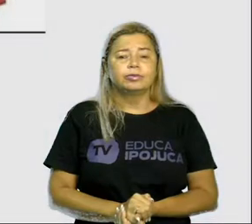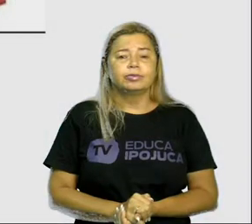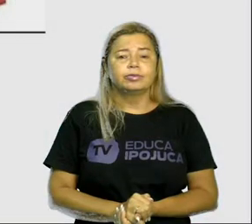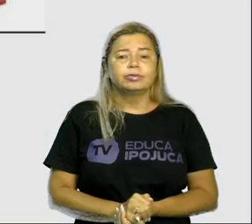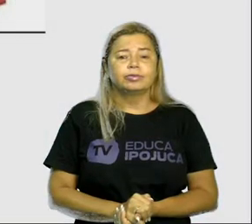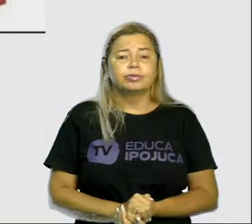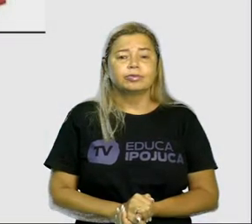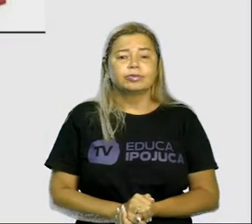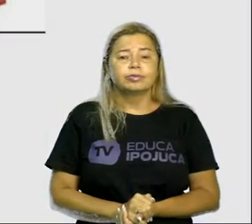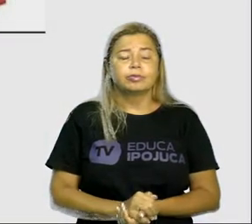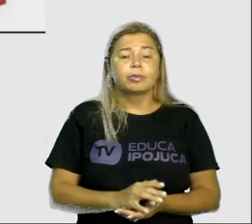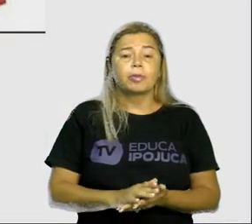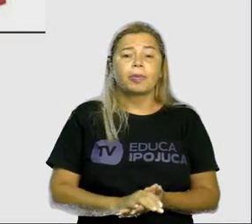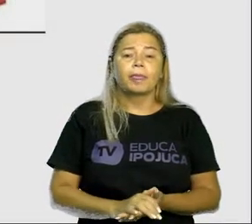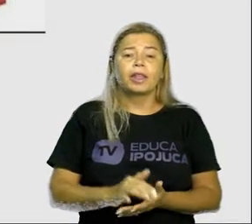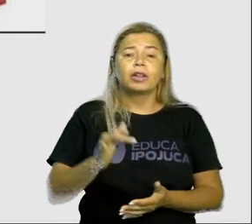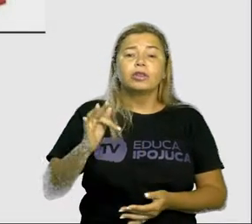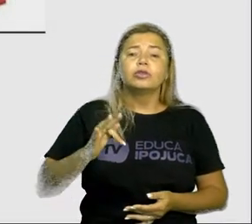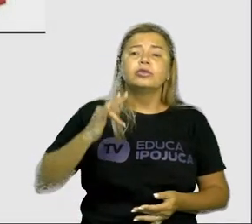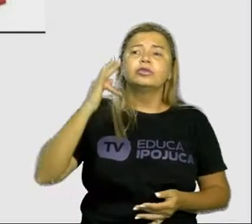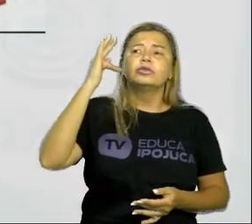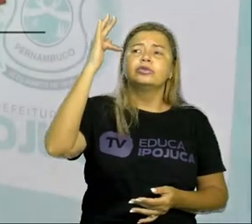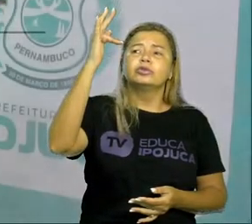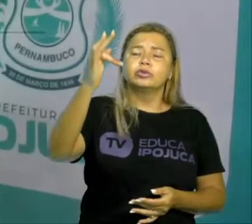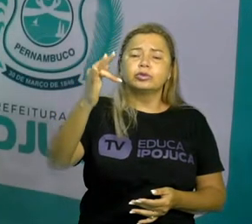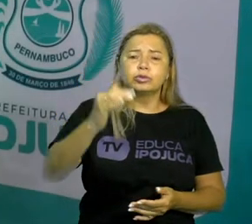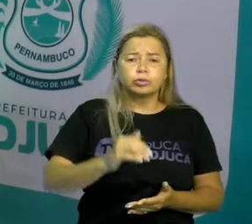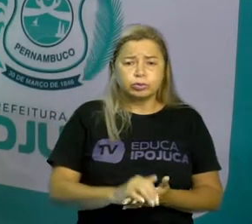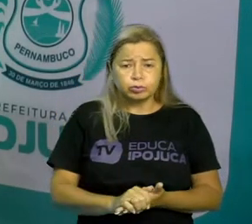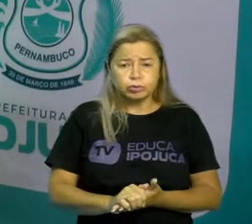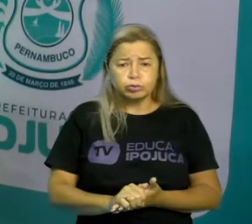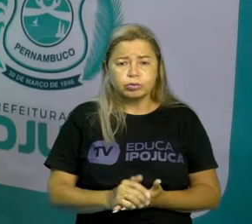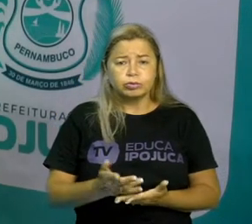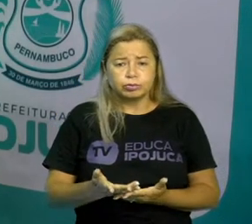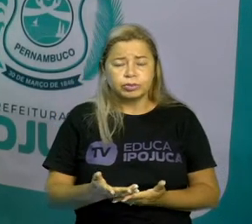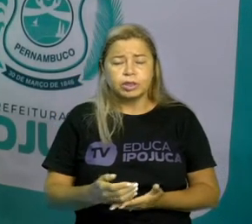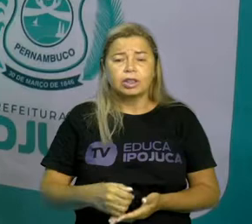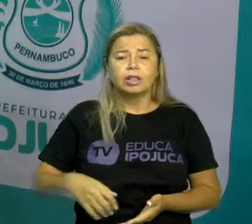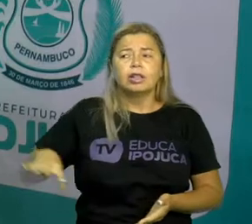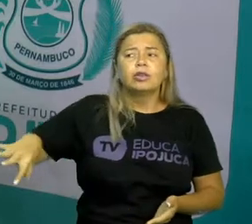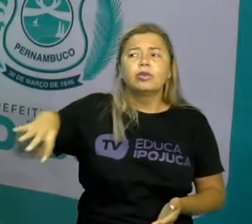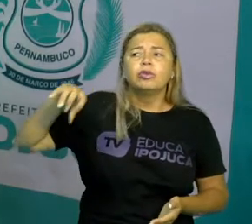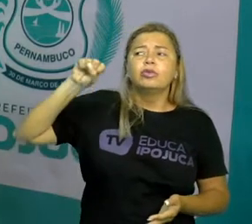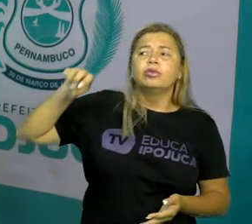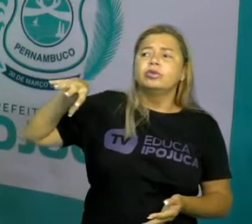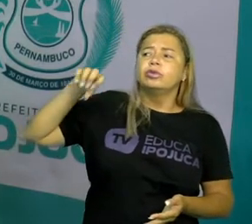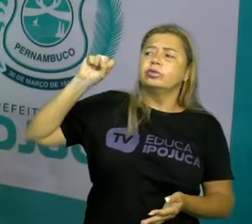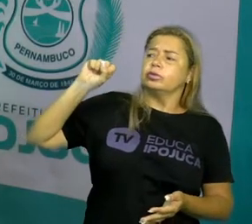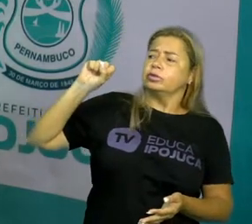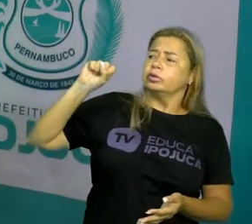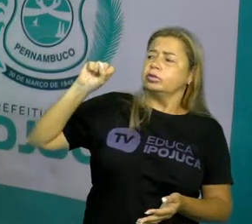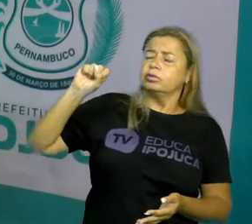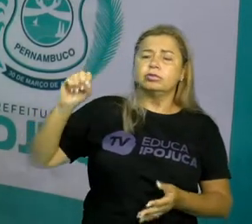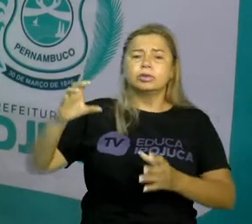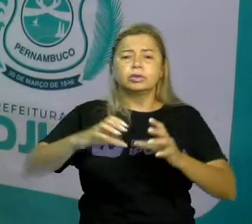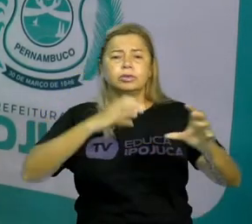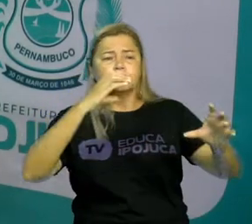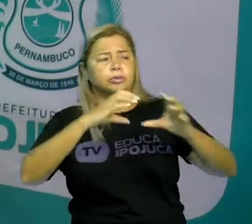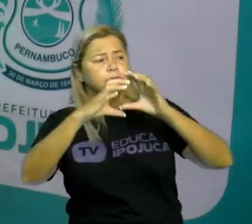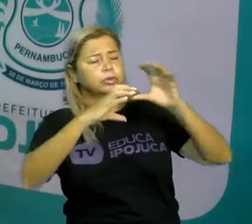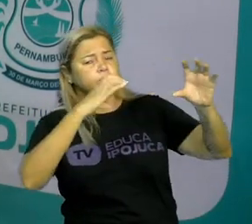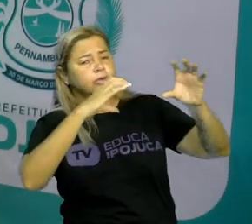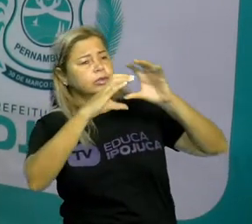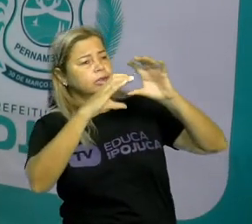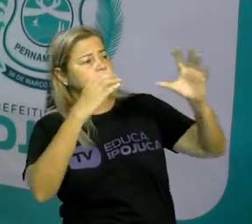Futuro do pretérito do indicativo Eu ouviria música Então a gente vê aqui três frases